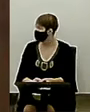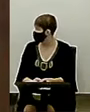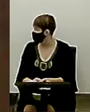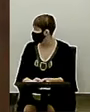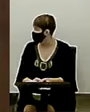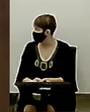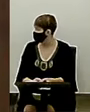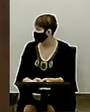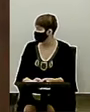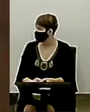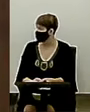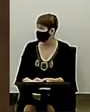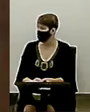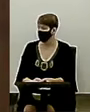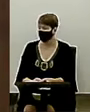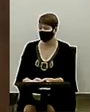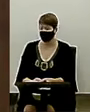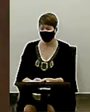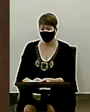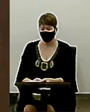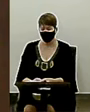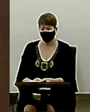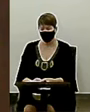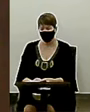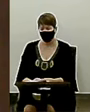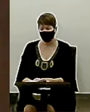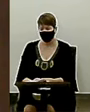porque o Senhor é Deus Todo-Poderoso,